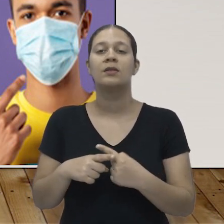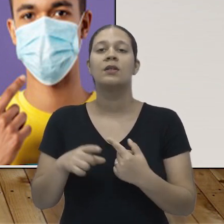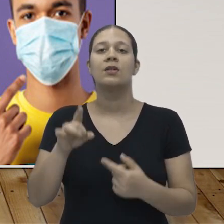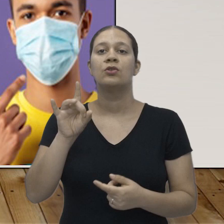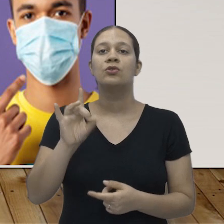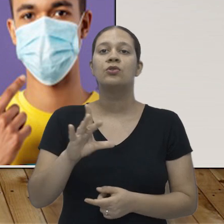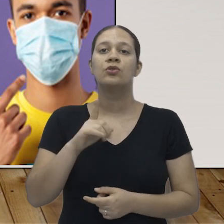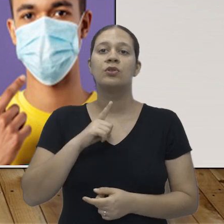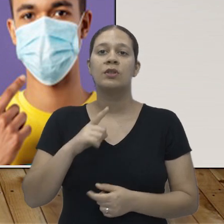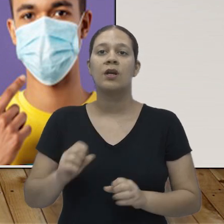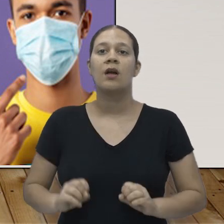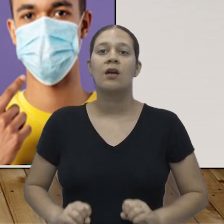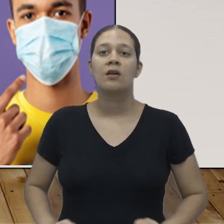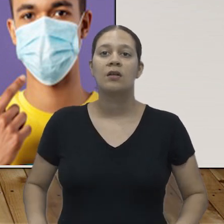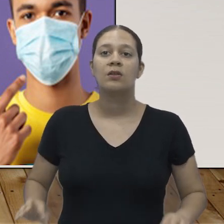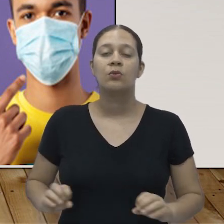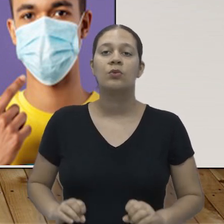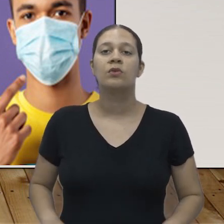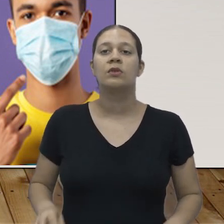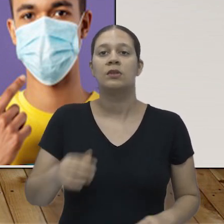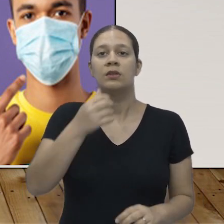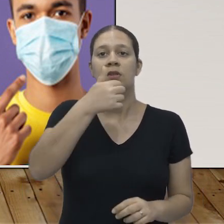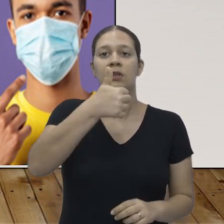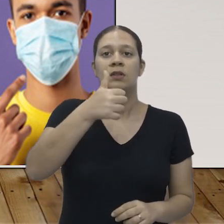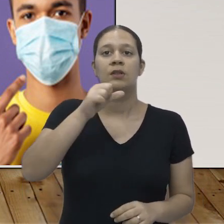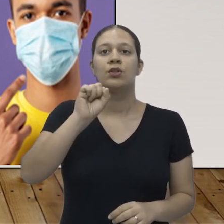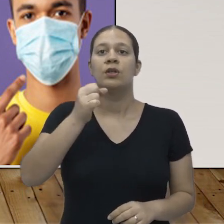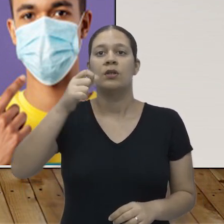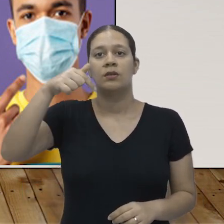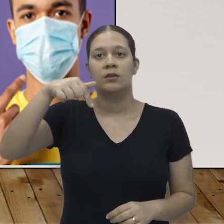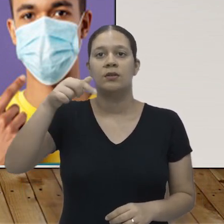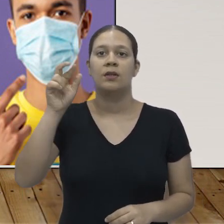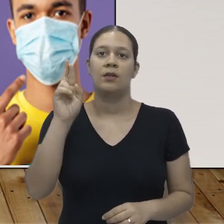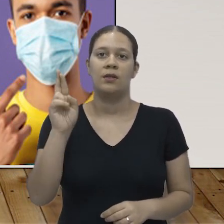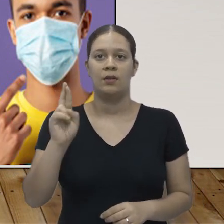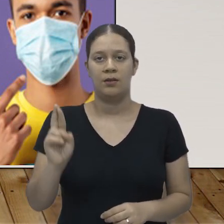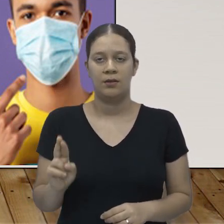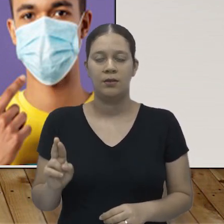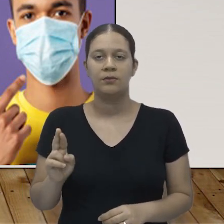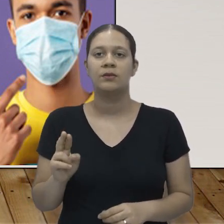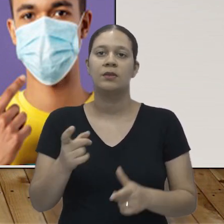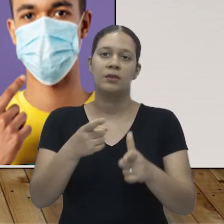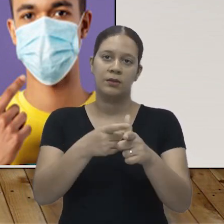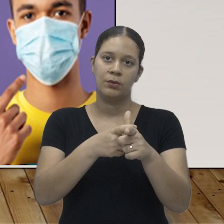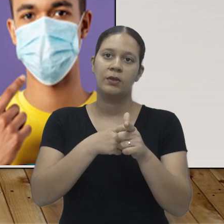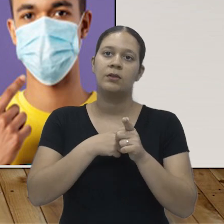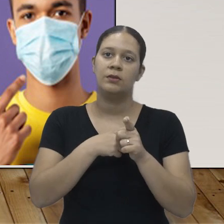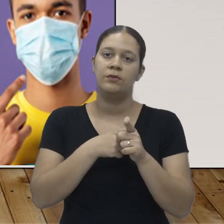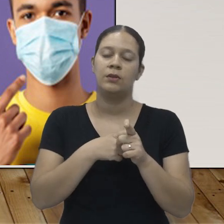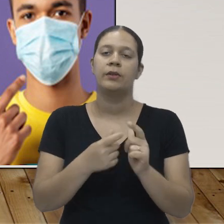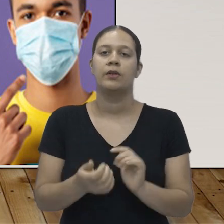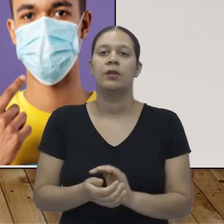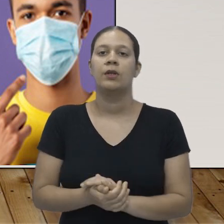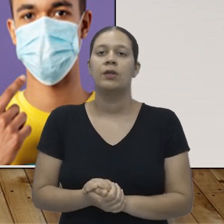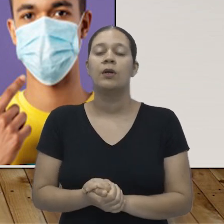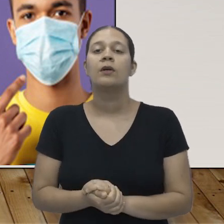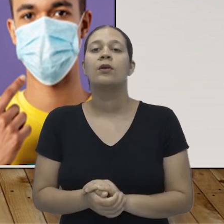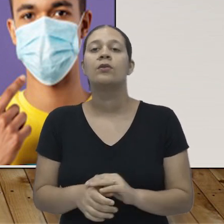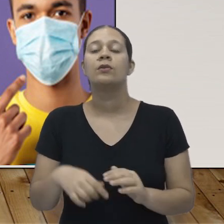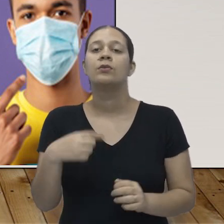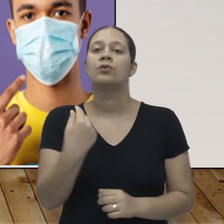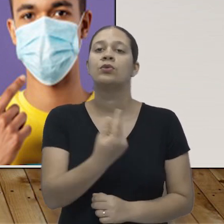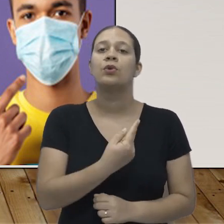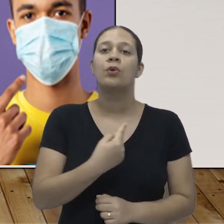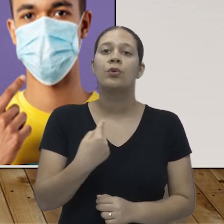porque ela só teria gasto apenas R 187. Era essa dívida que ela ficou.